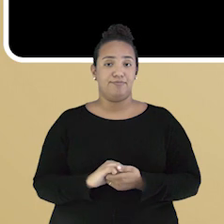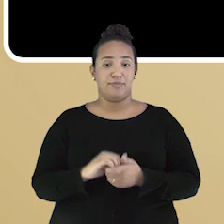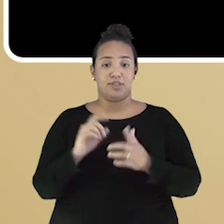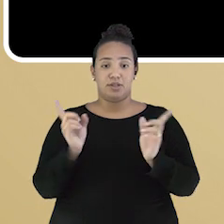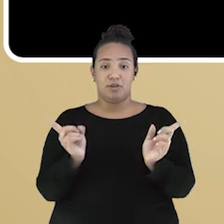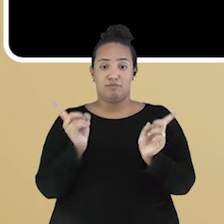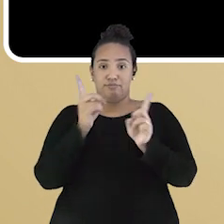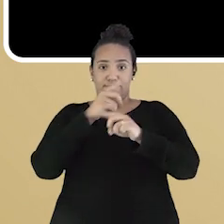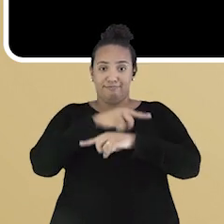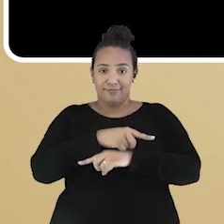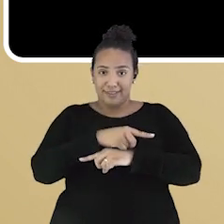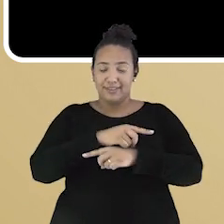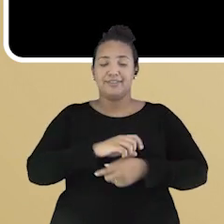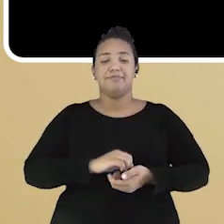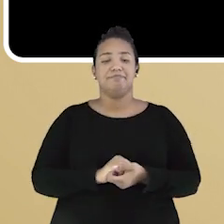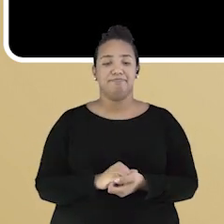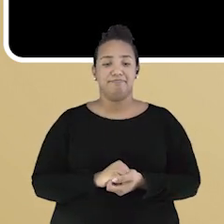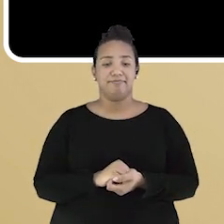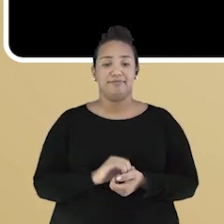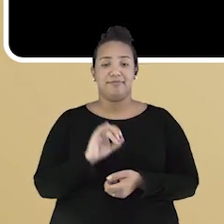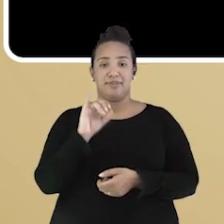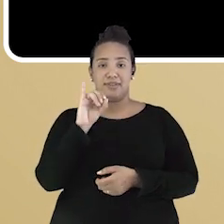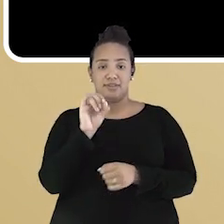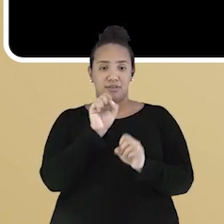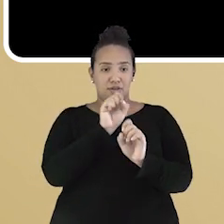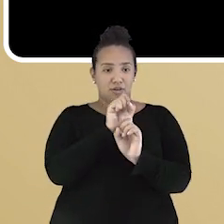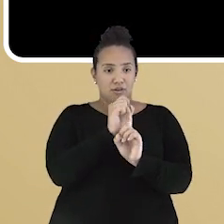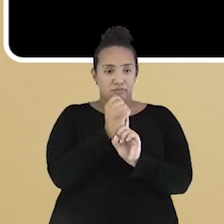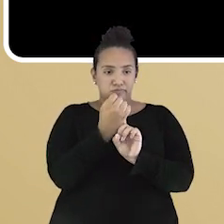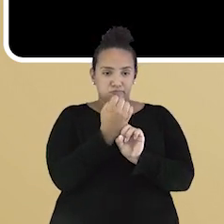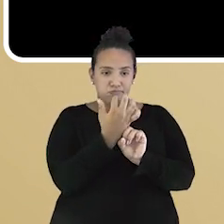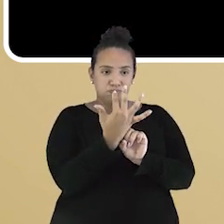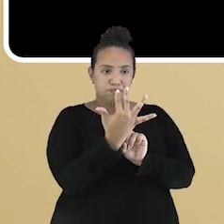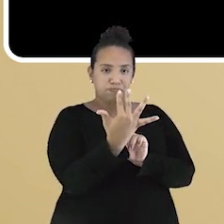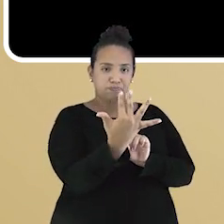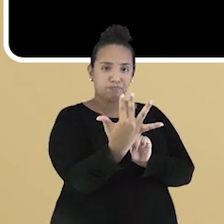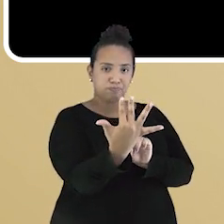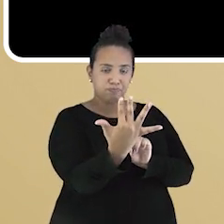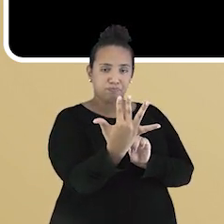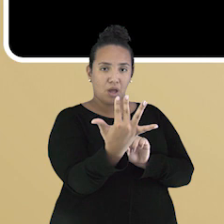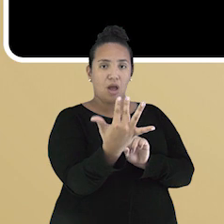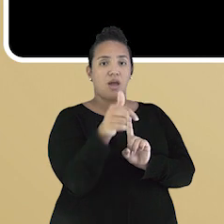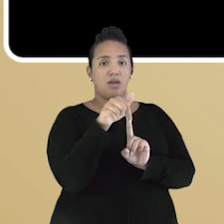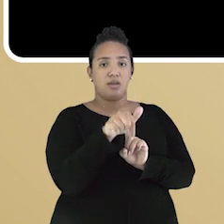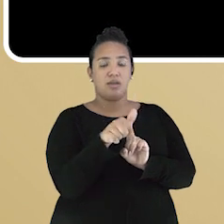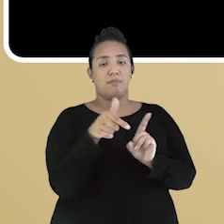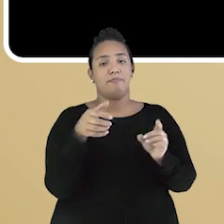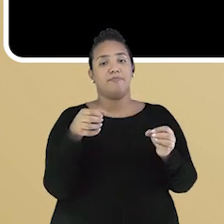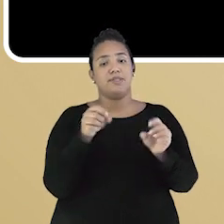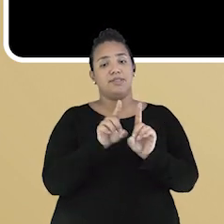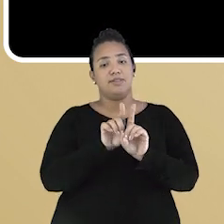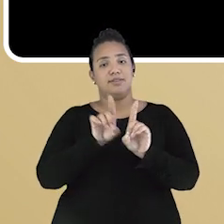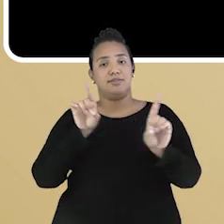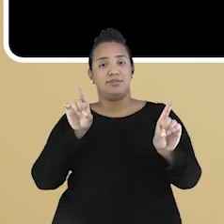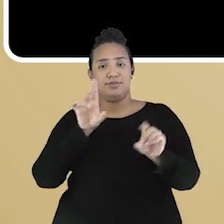está. Quanto menor a sombra, mais próximo do meio-dia ela vai estar. Aqui nós temos um